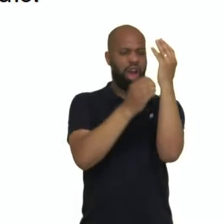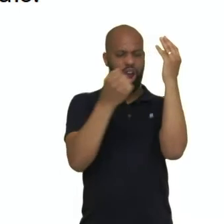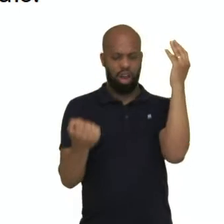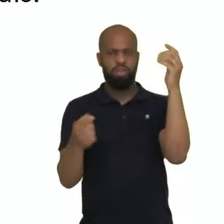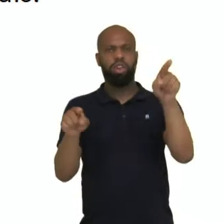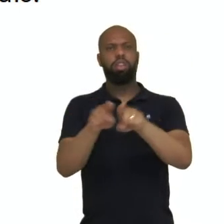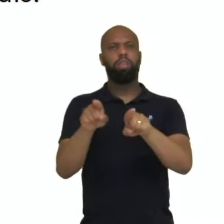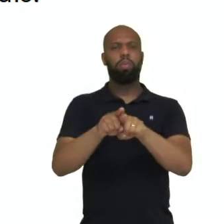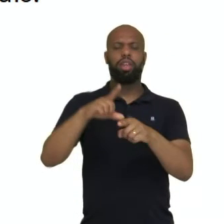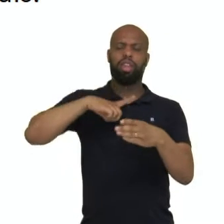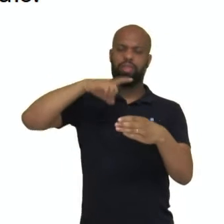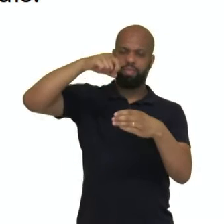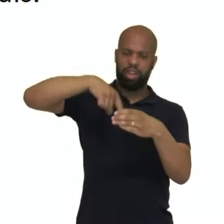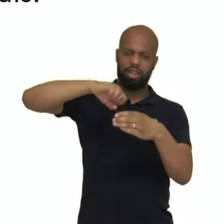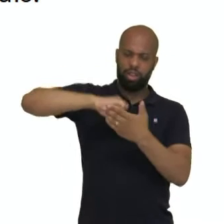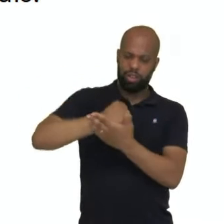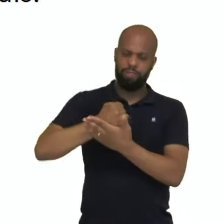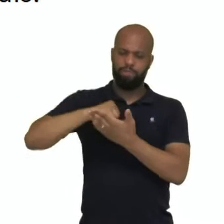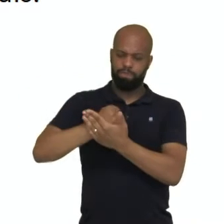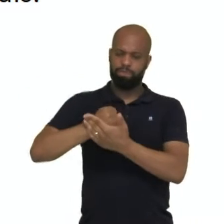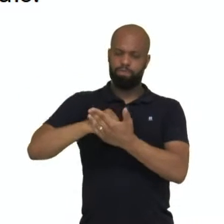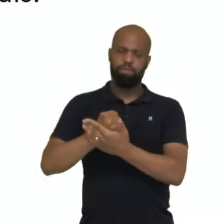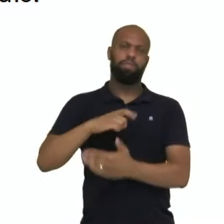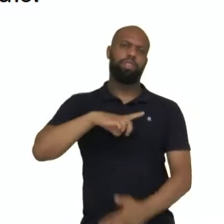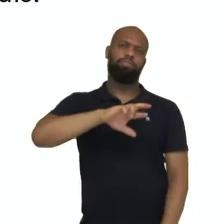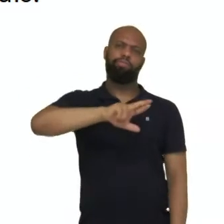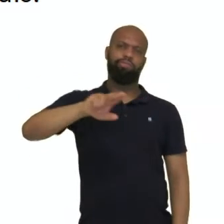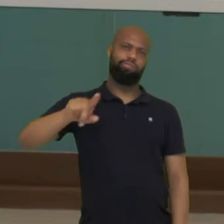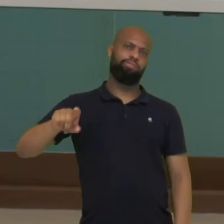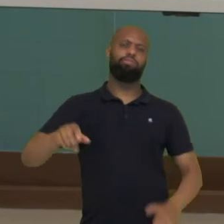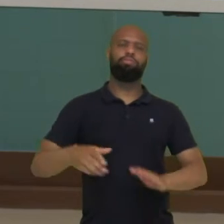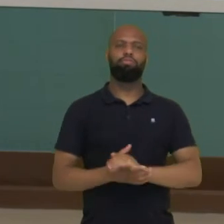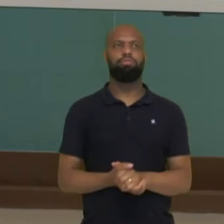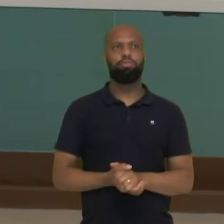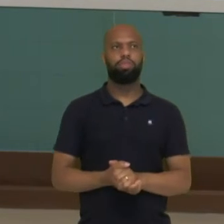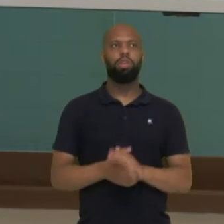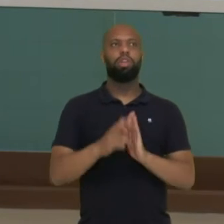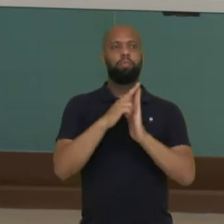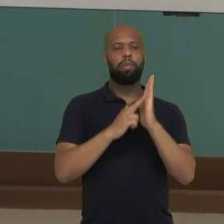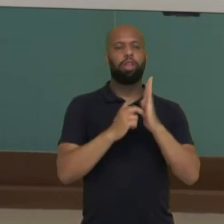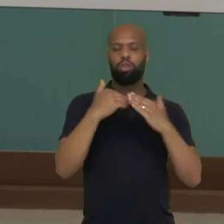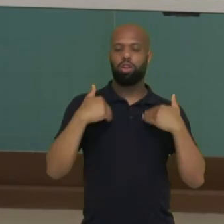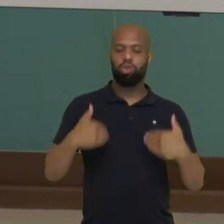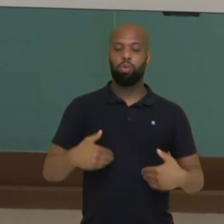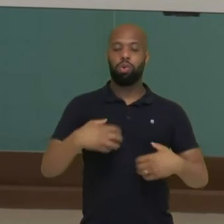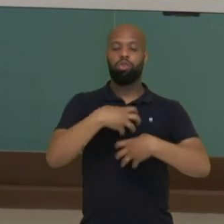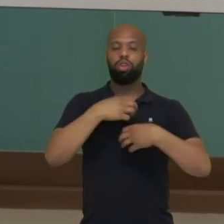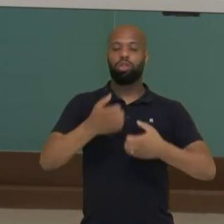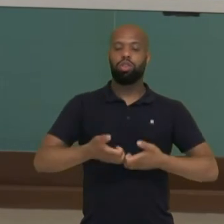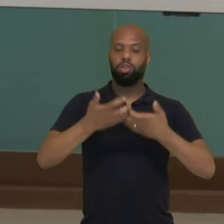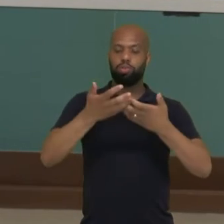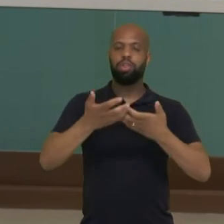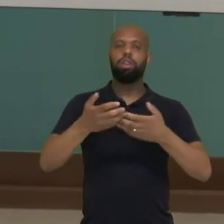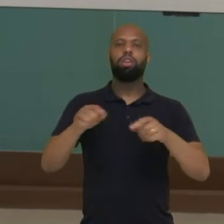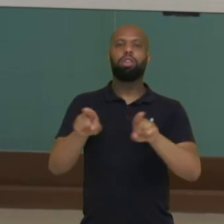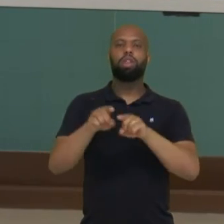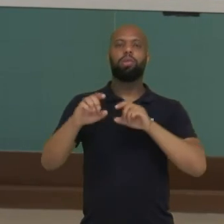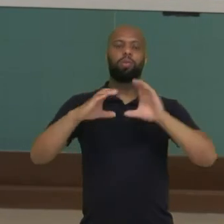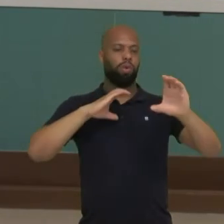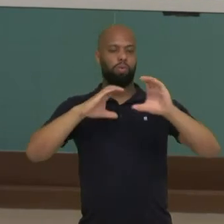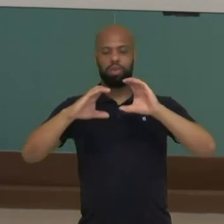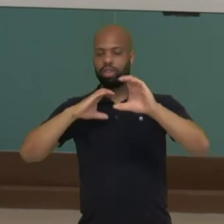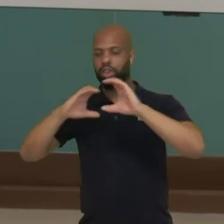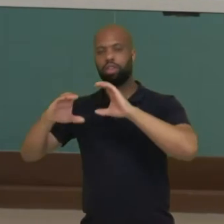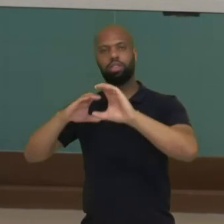como genipapo, urucu, babassu, carvão, entre outros. A pintura corporal é uma forma de expressão e comunicação